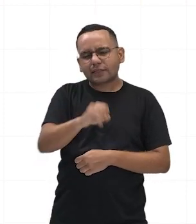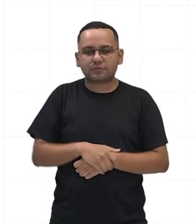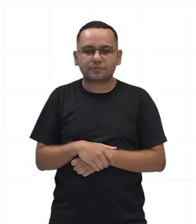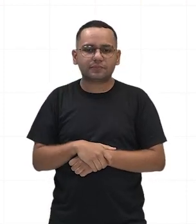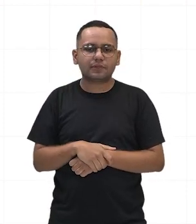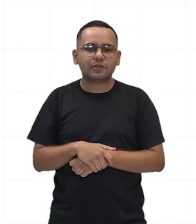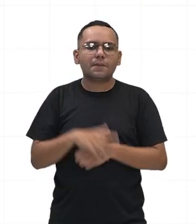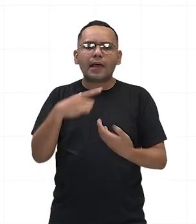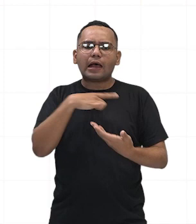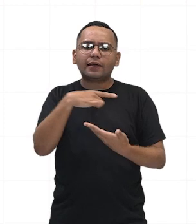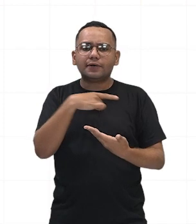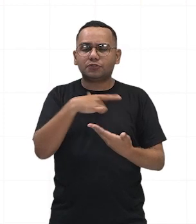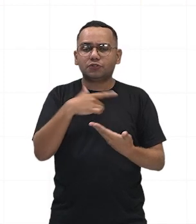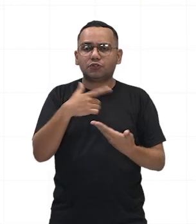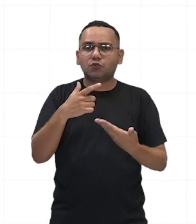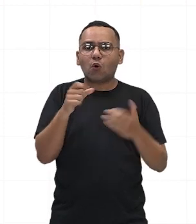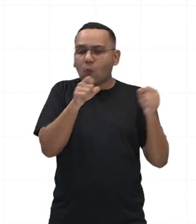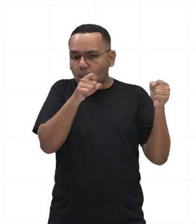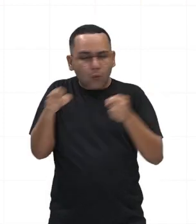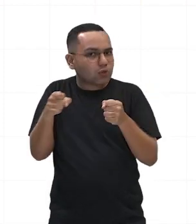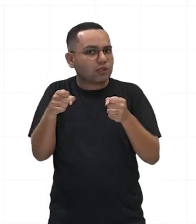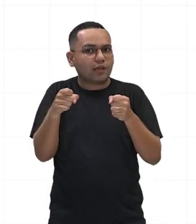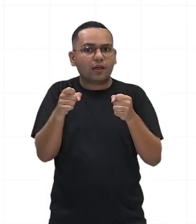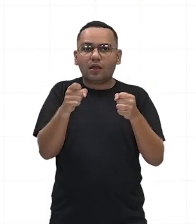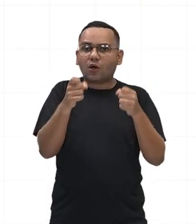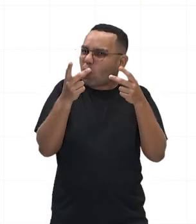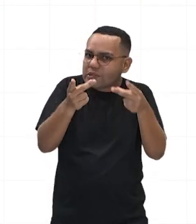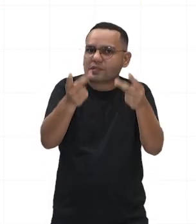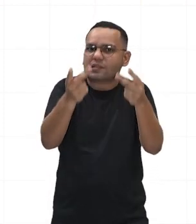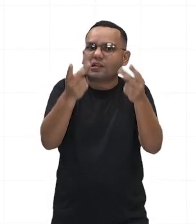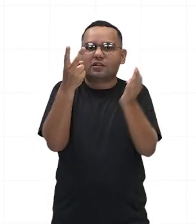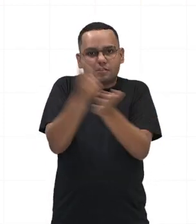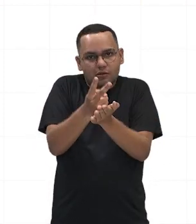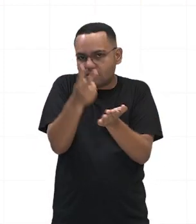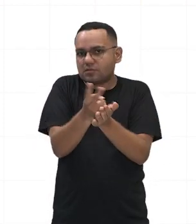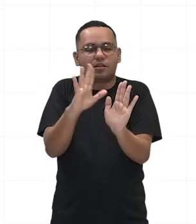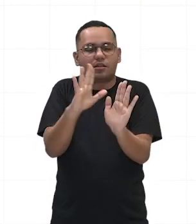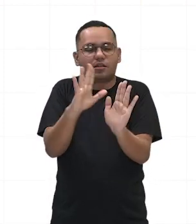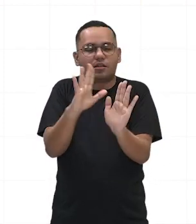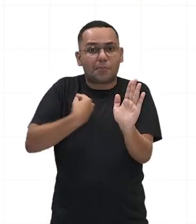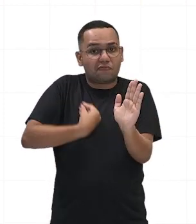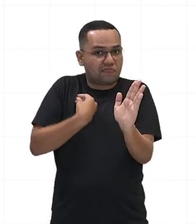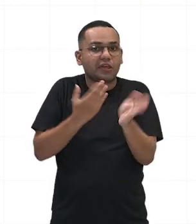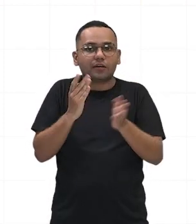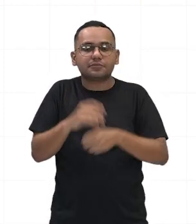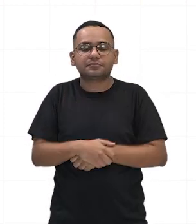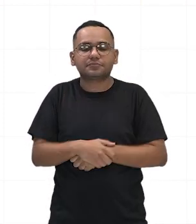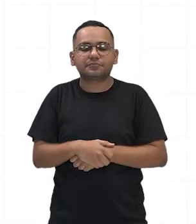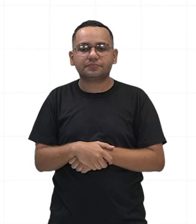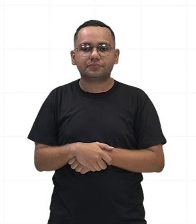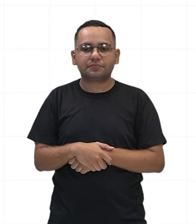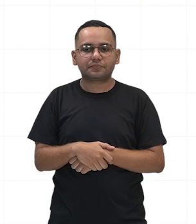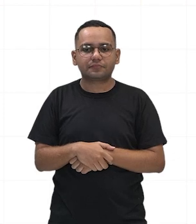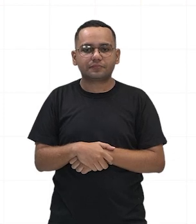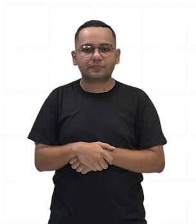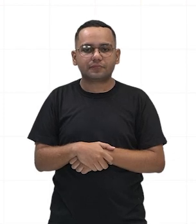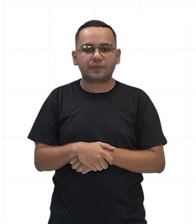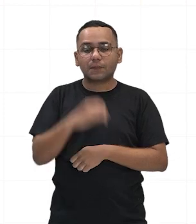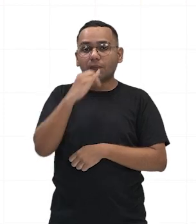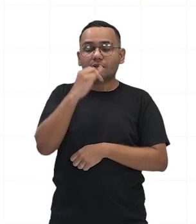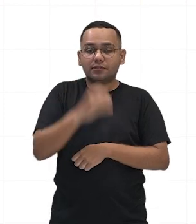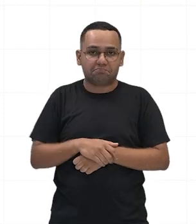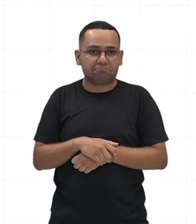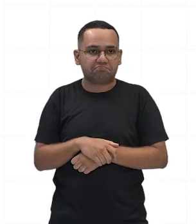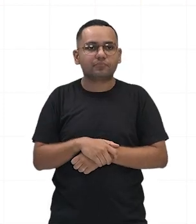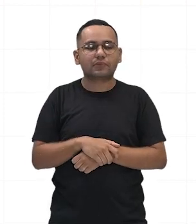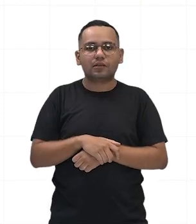o que é vitalício, professor? Vitalício significa para a vida toda. Então, o cara assumiu o poder como senador e